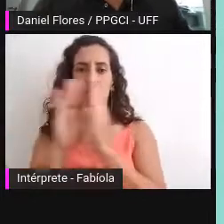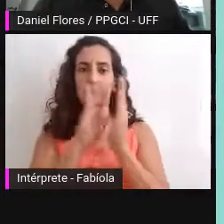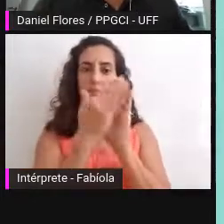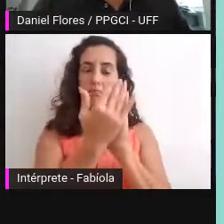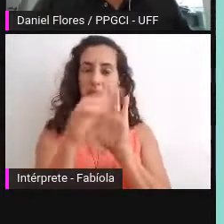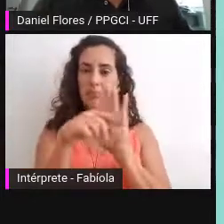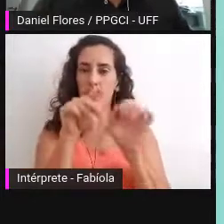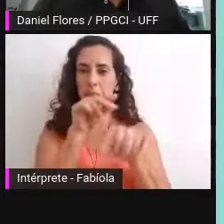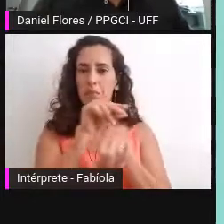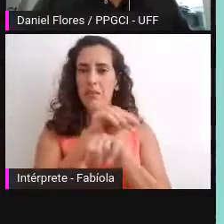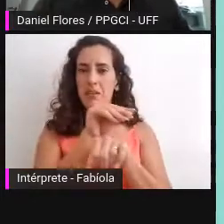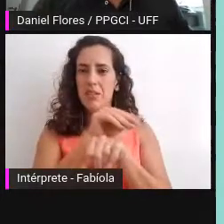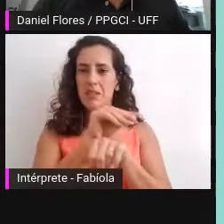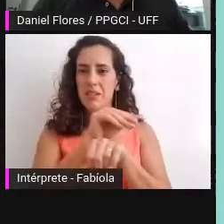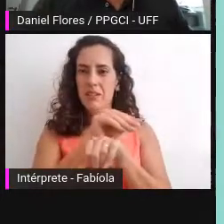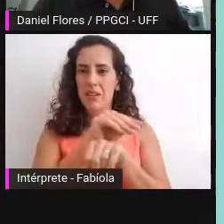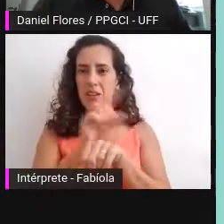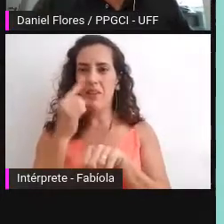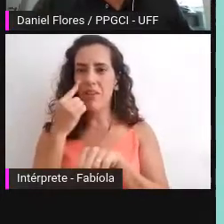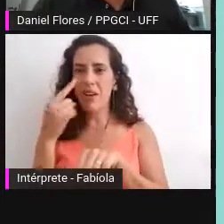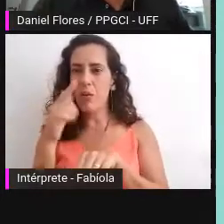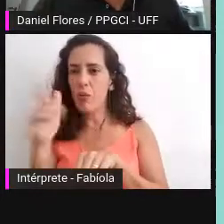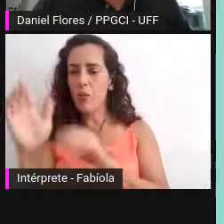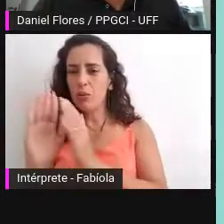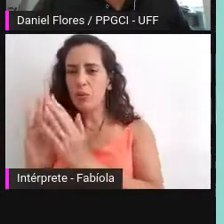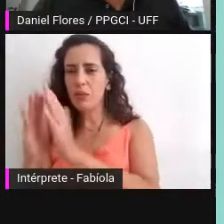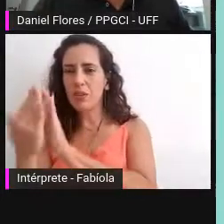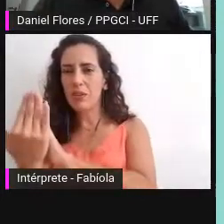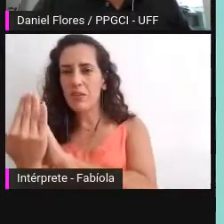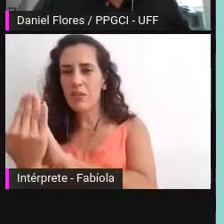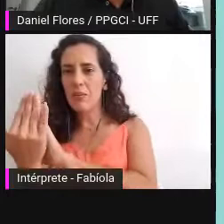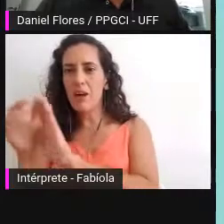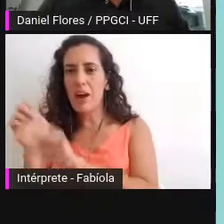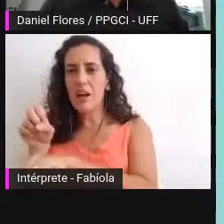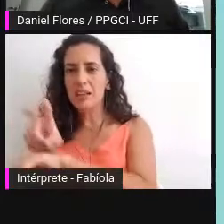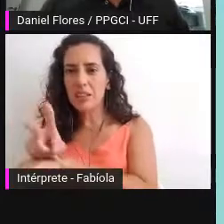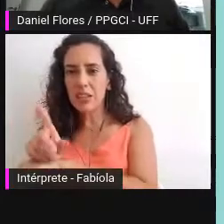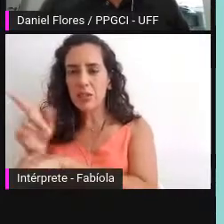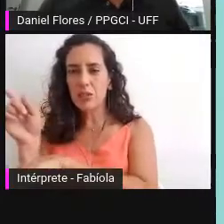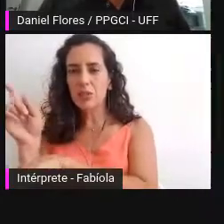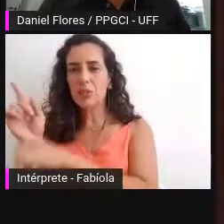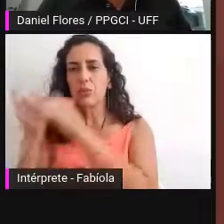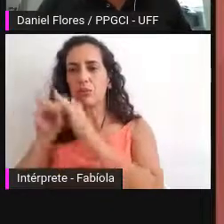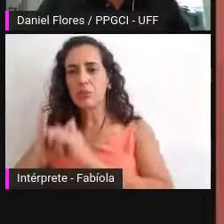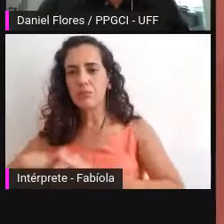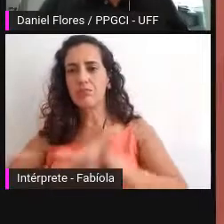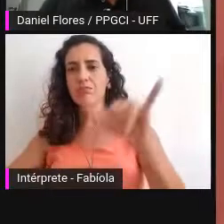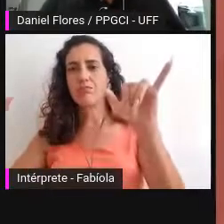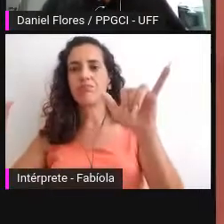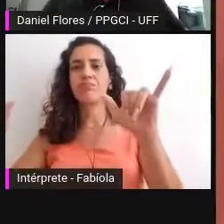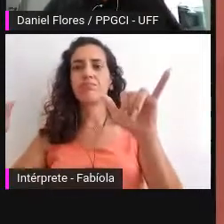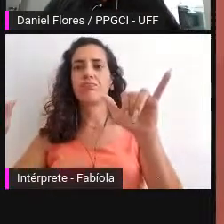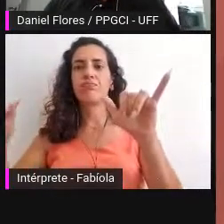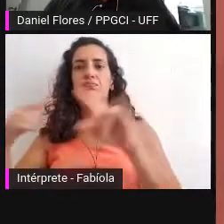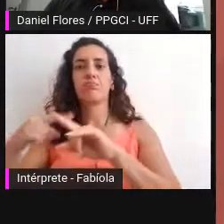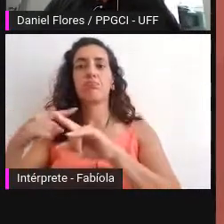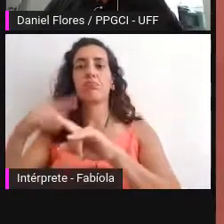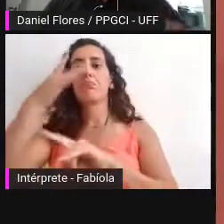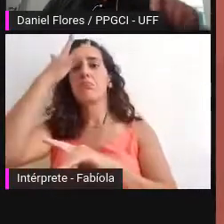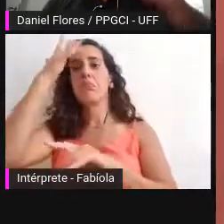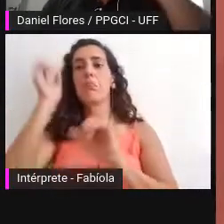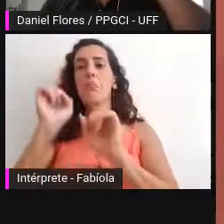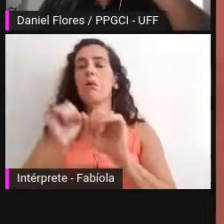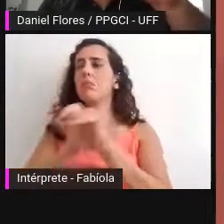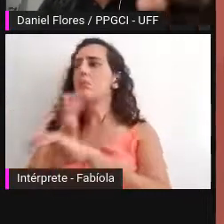passando o mouse plataforma de acesso e difusão de transparência ativa